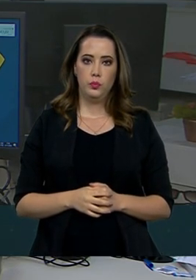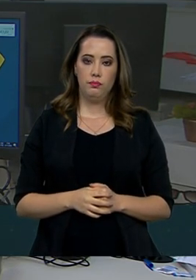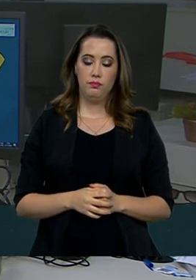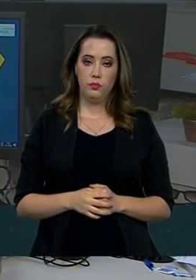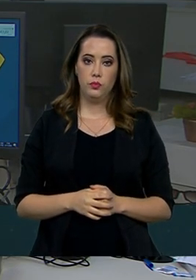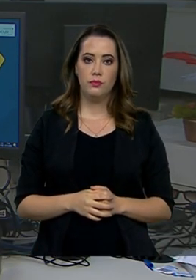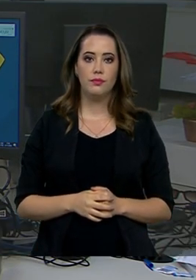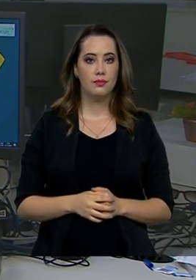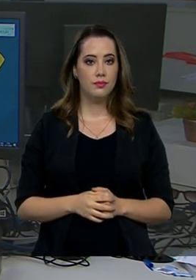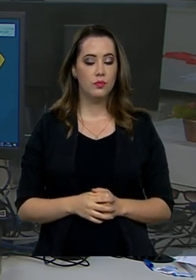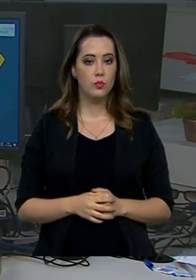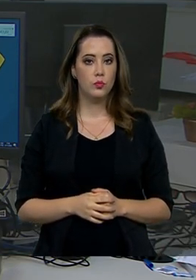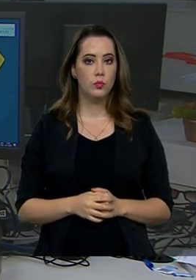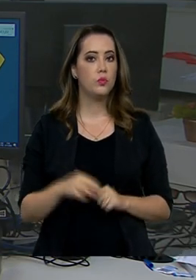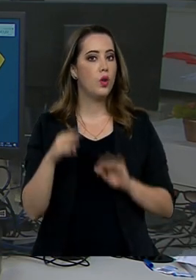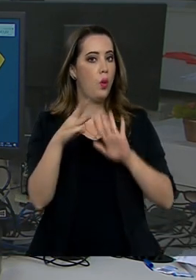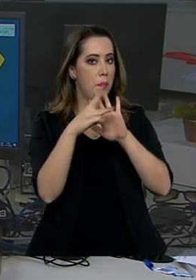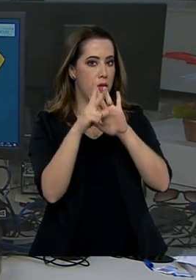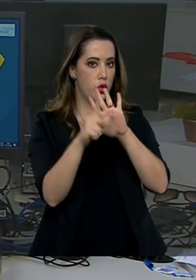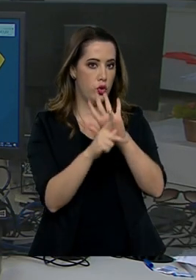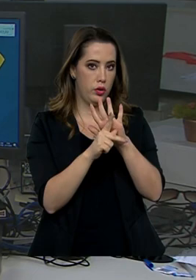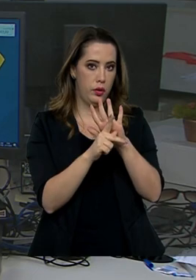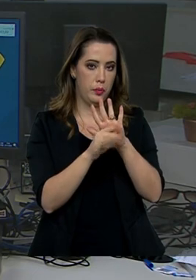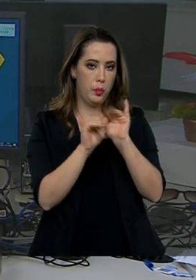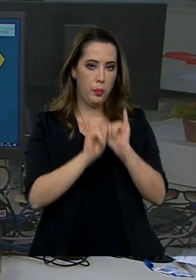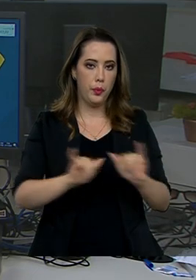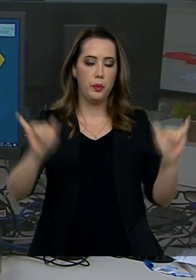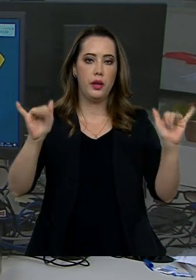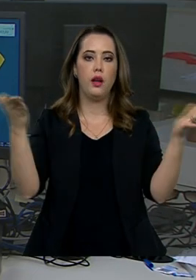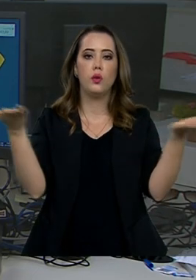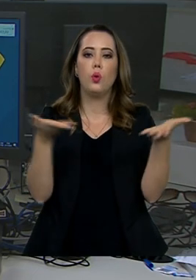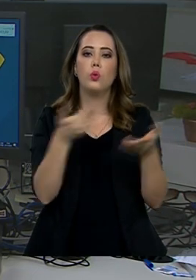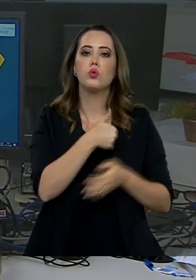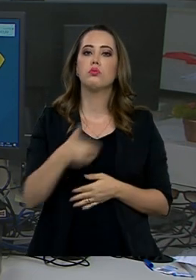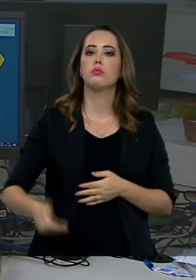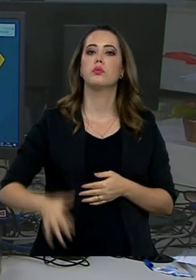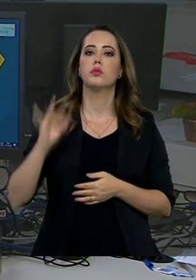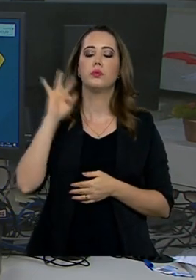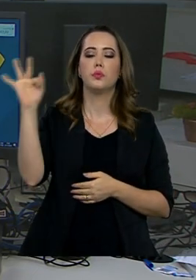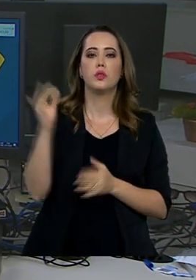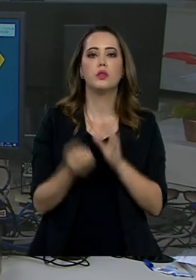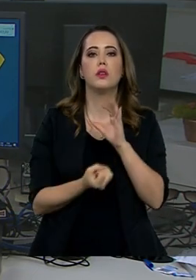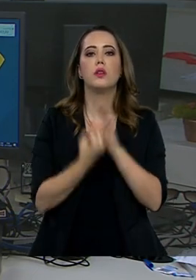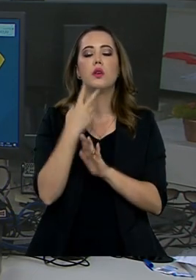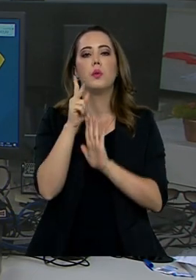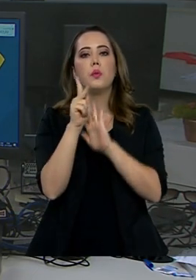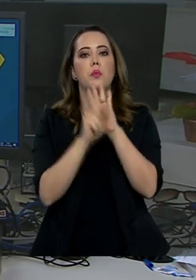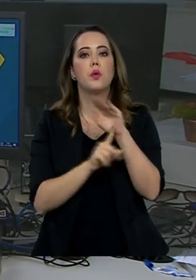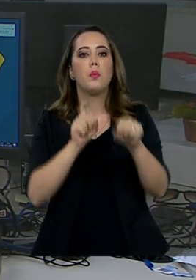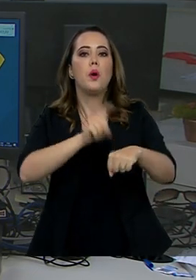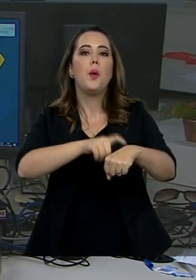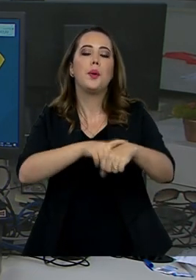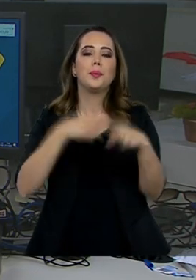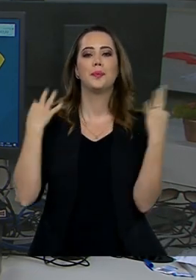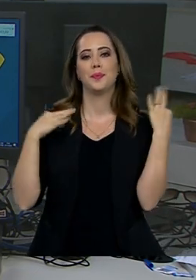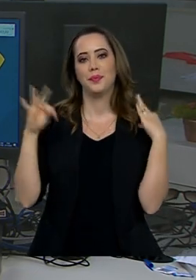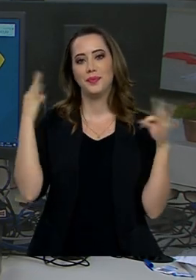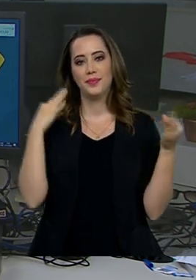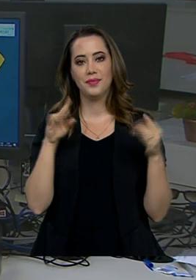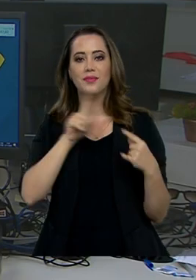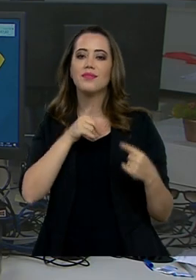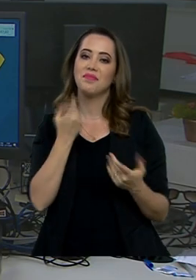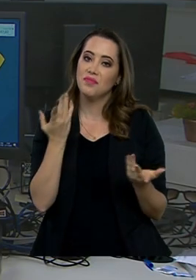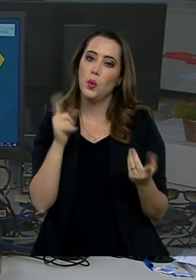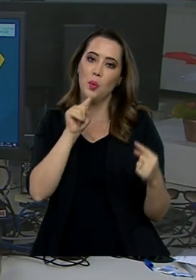na internet. Uma medida provisória publicada hoje pelo governo federal institui o programa Hora do Turismo. A